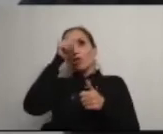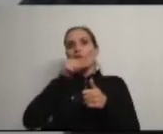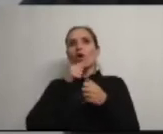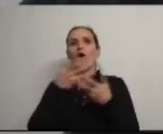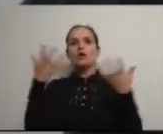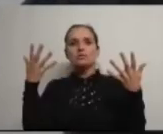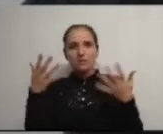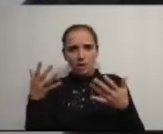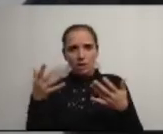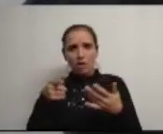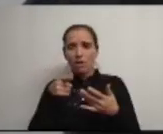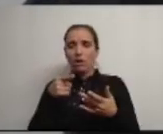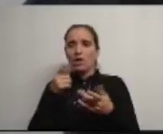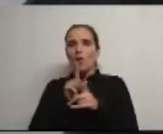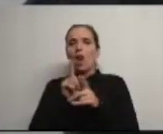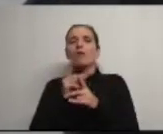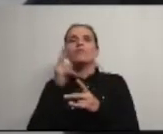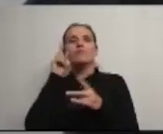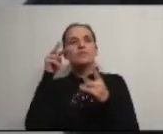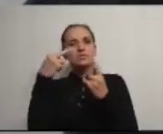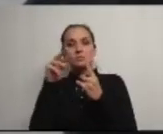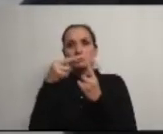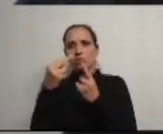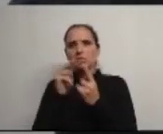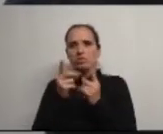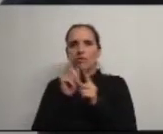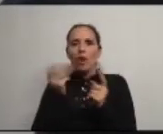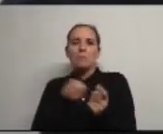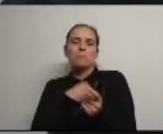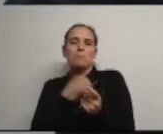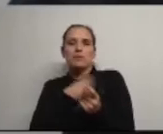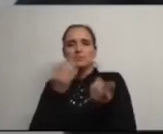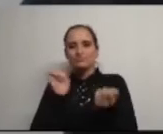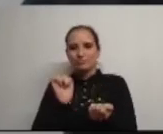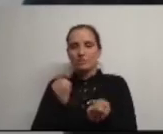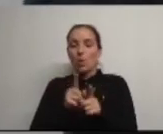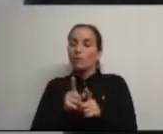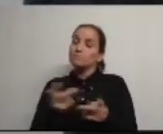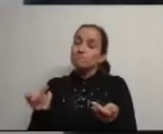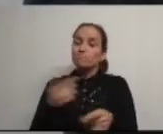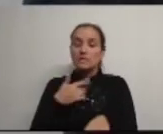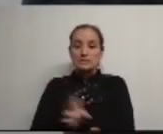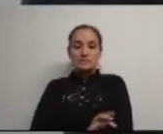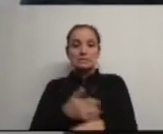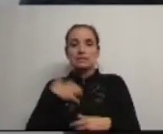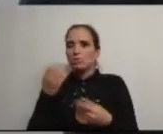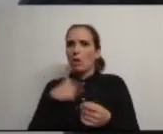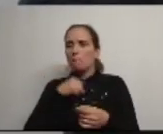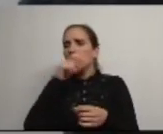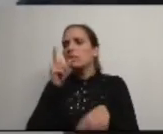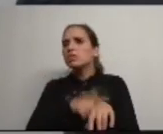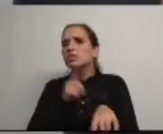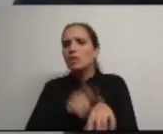contraste entre esta visão mais romântica que aqui nos apresentam e a realidade que vamos sentindo na pele. Eu não vou perder grande tempo a